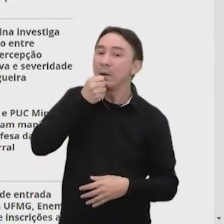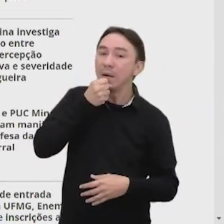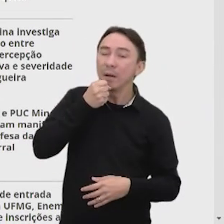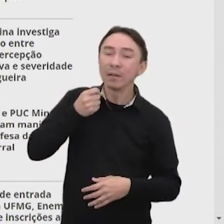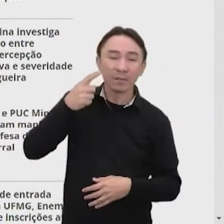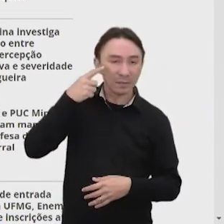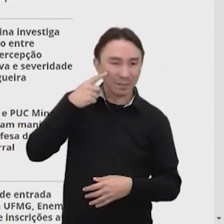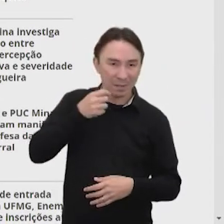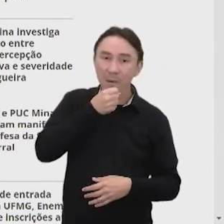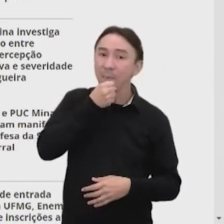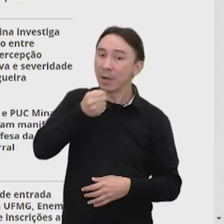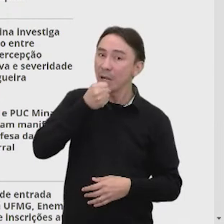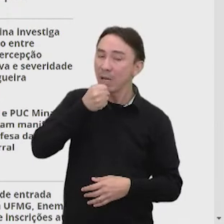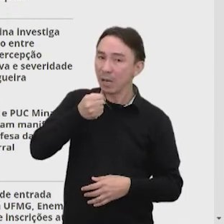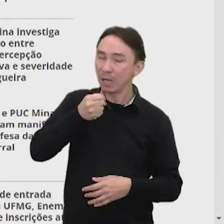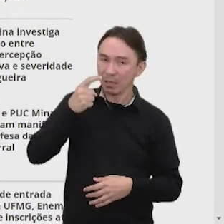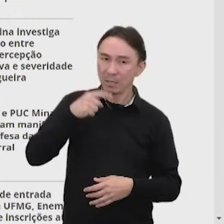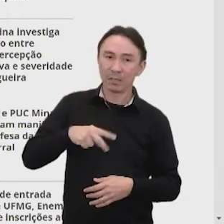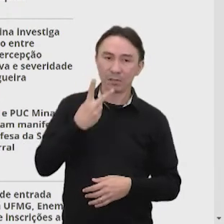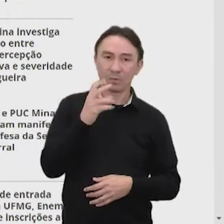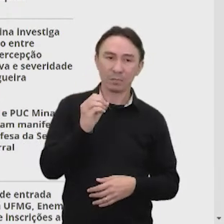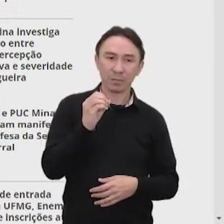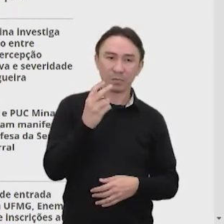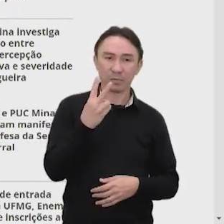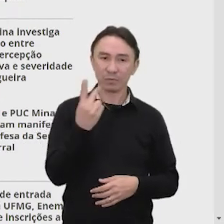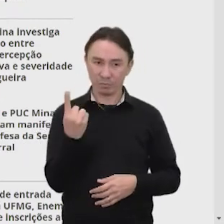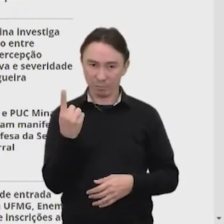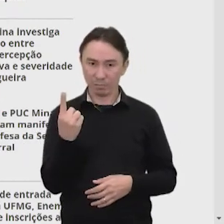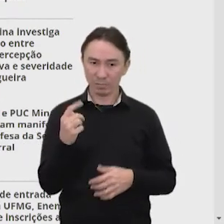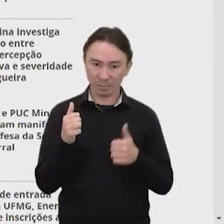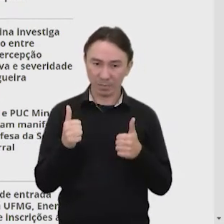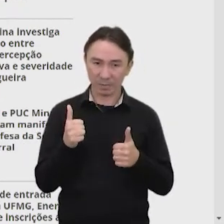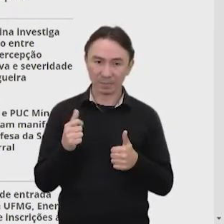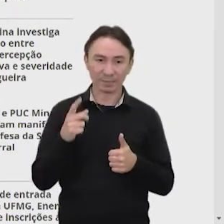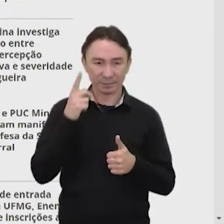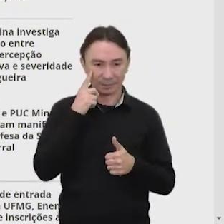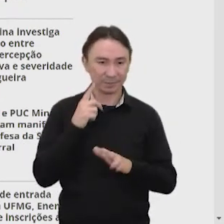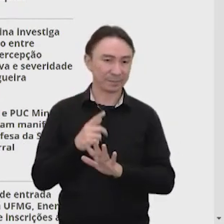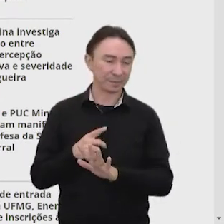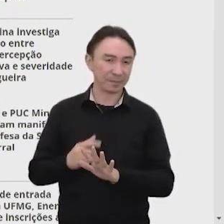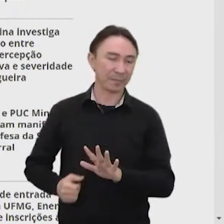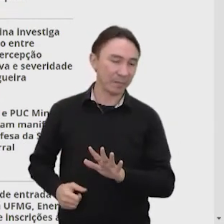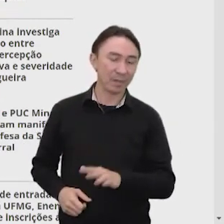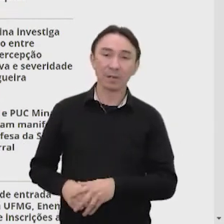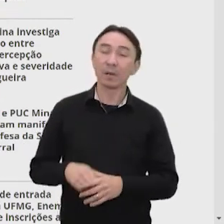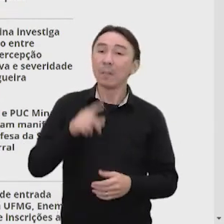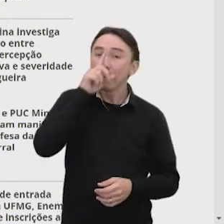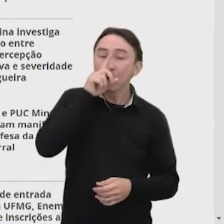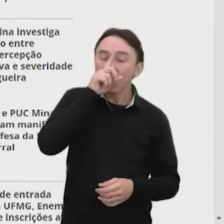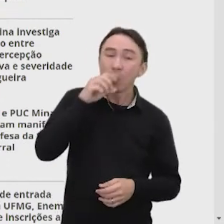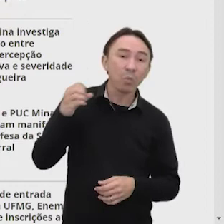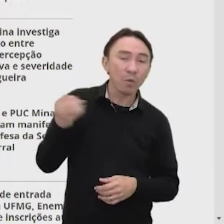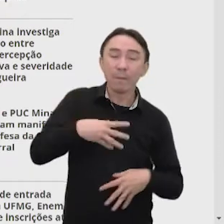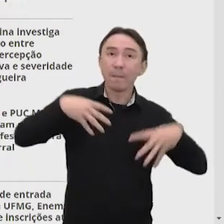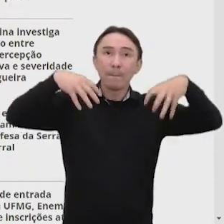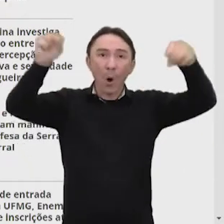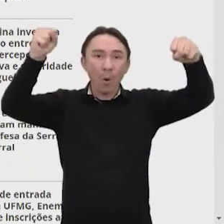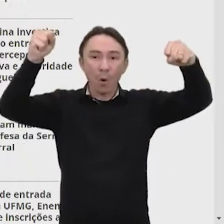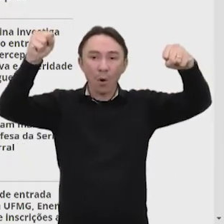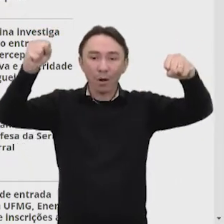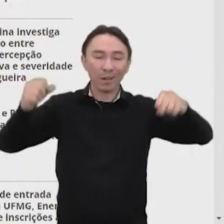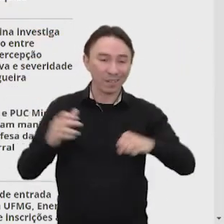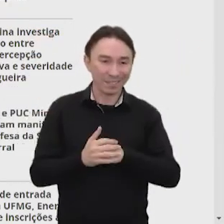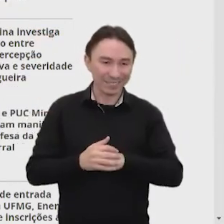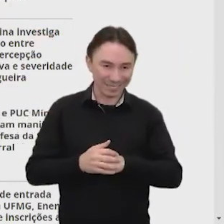gente? Tá aqui embaixo, na sexta-feira de 2021. Então, em meio ao risco de um novo apagão, outra estação, que é o nome